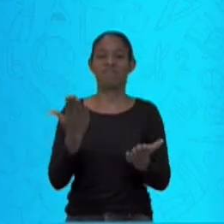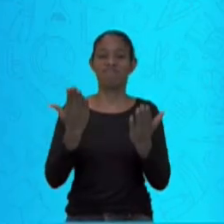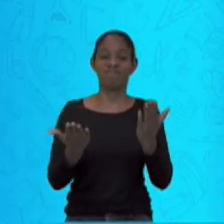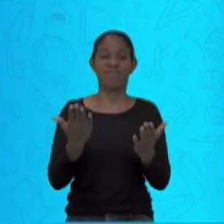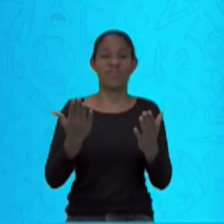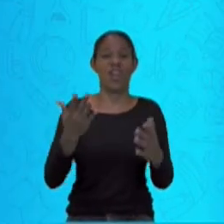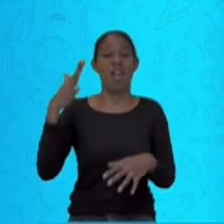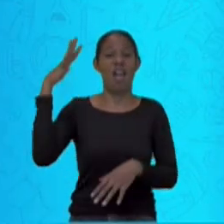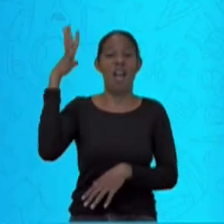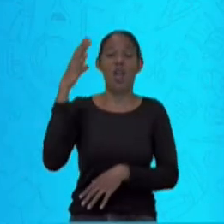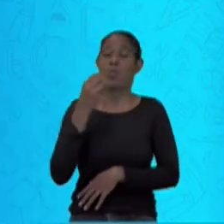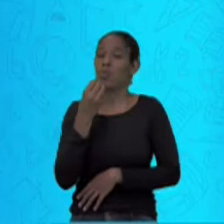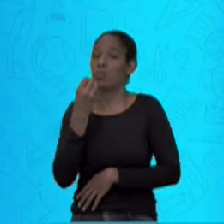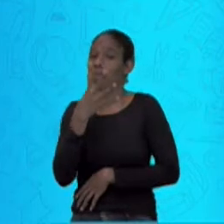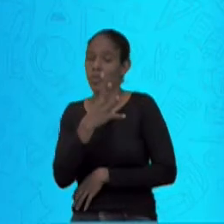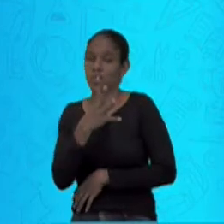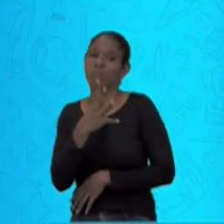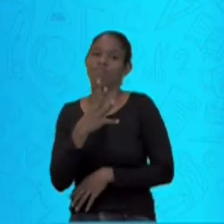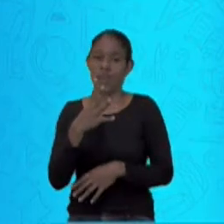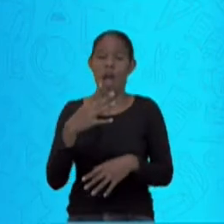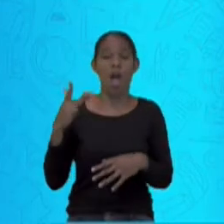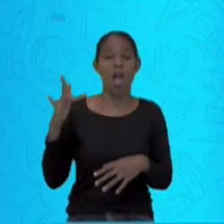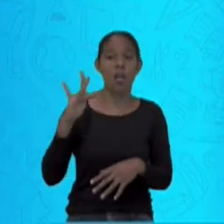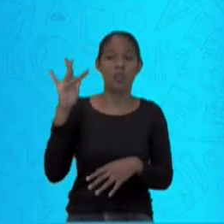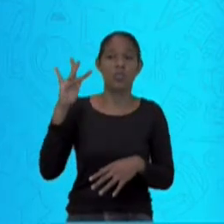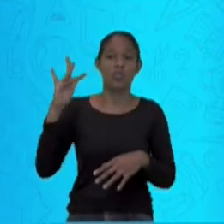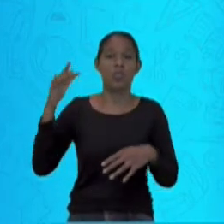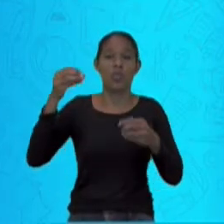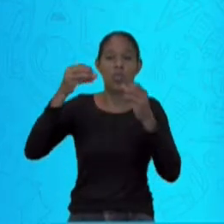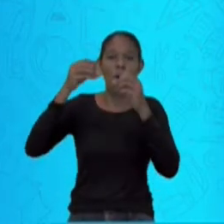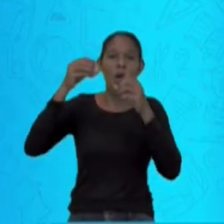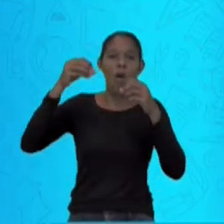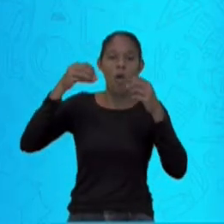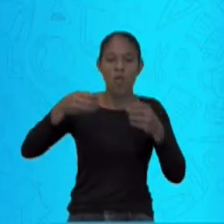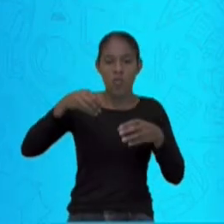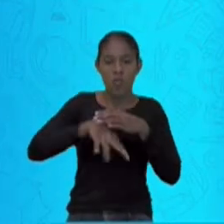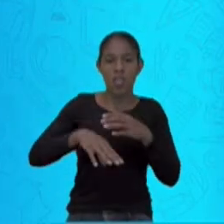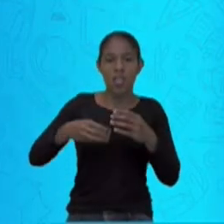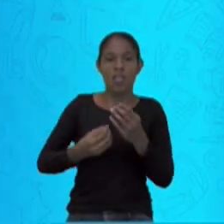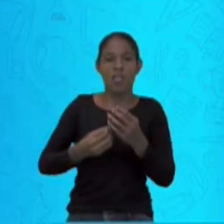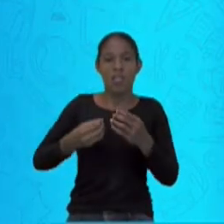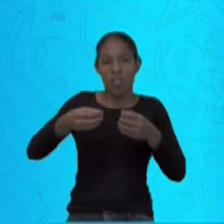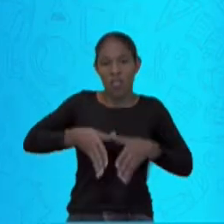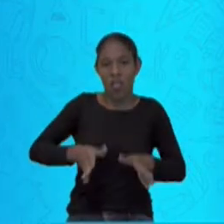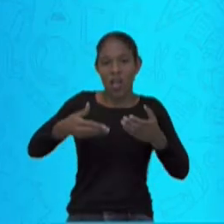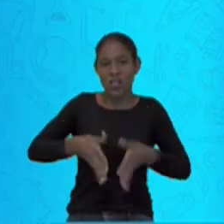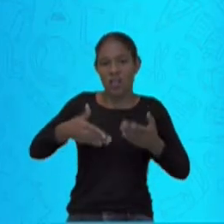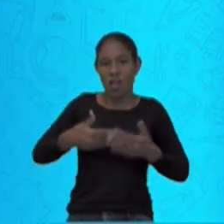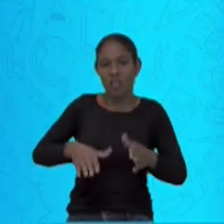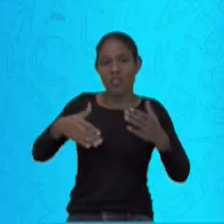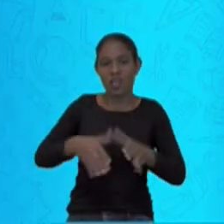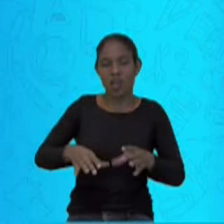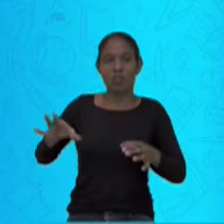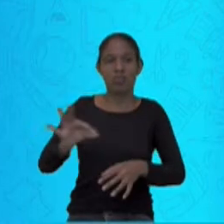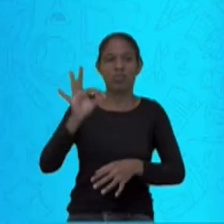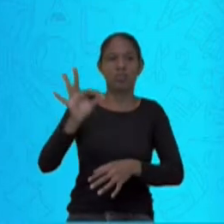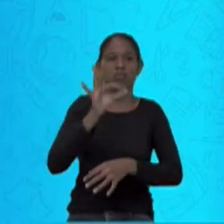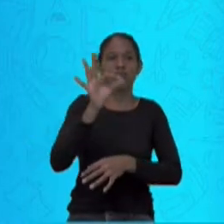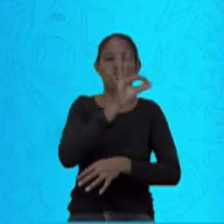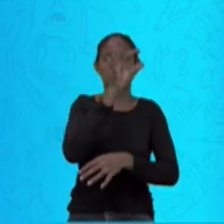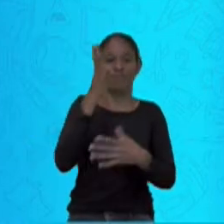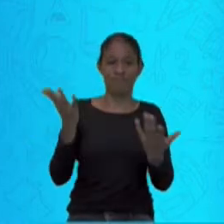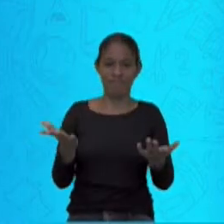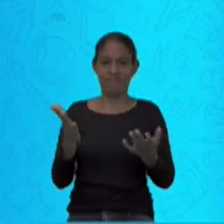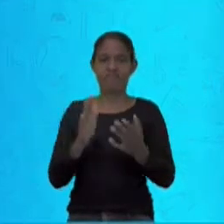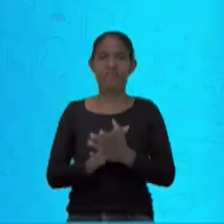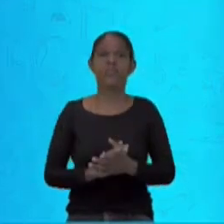proliferação do Aedes aegypti e do Aedes albopictus. Esse Aedes albopictus, ele é muito comum e também